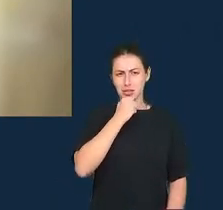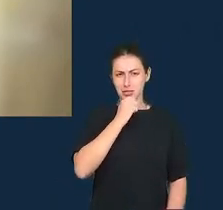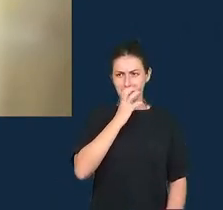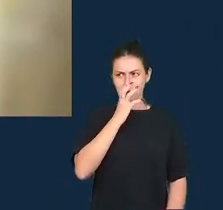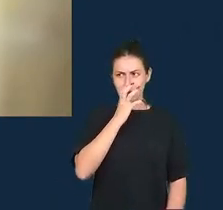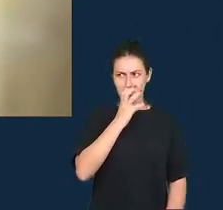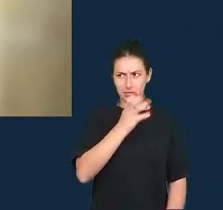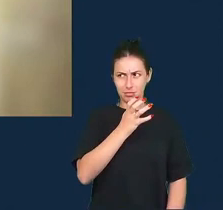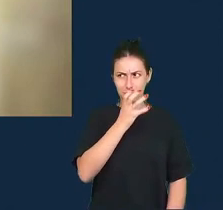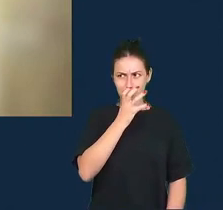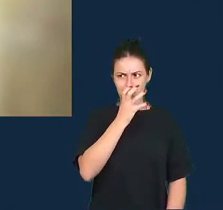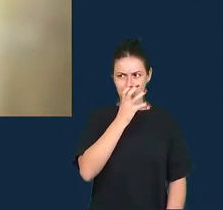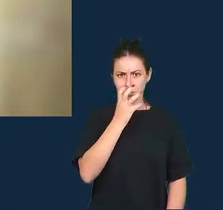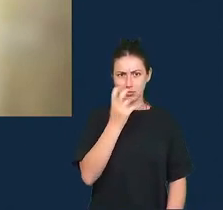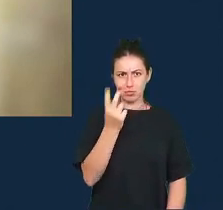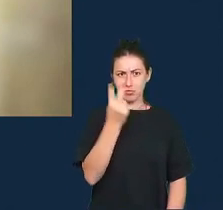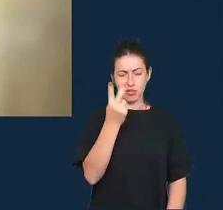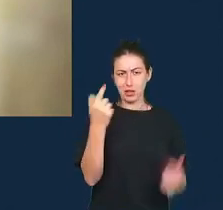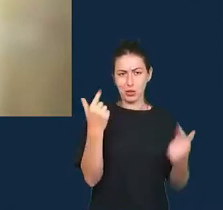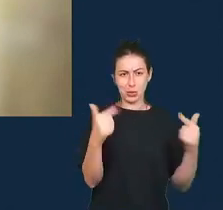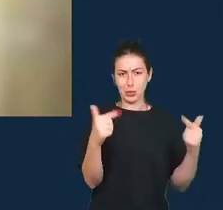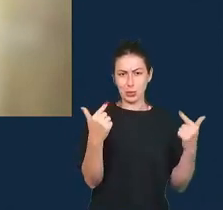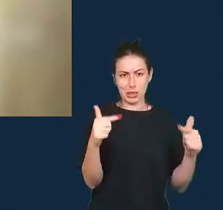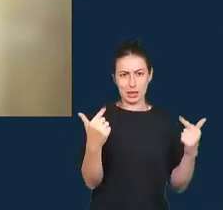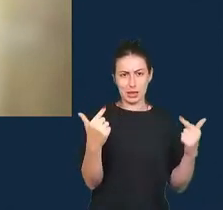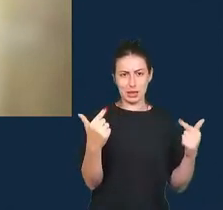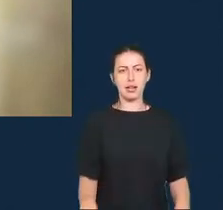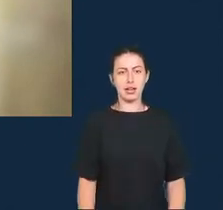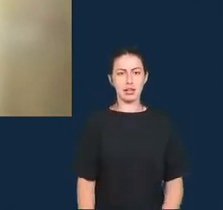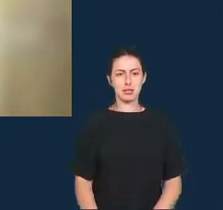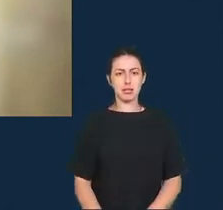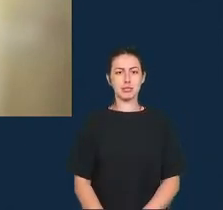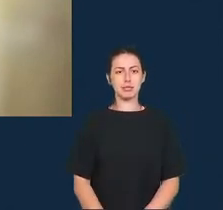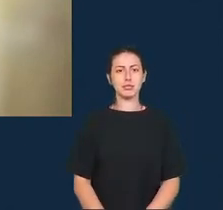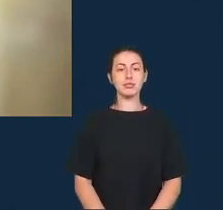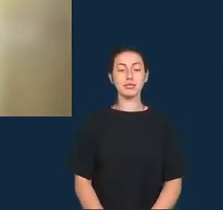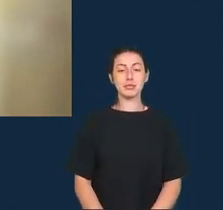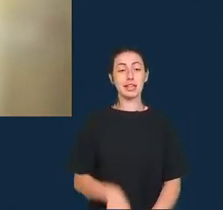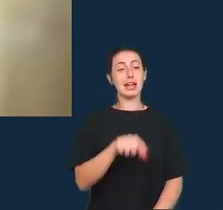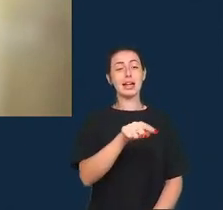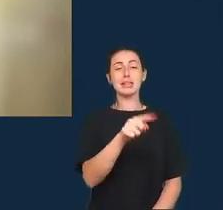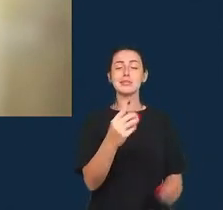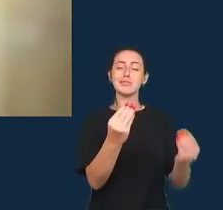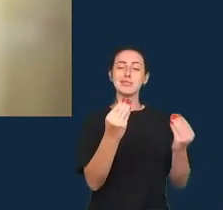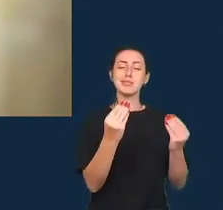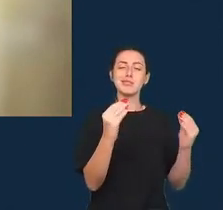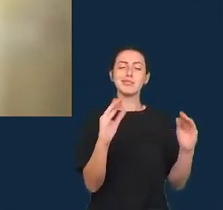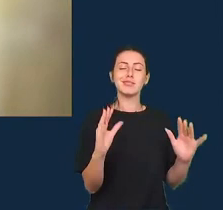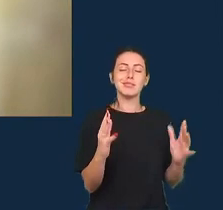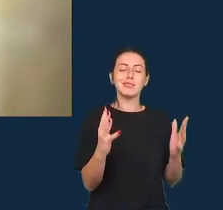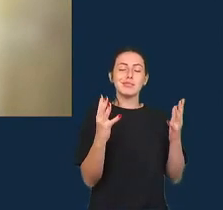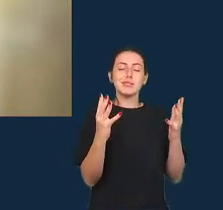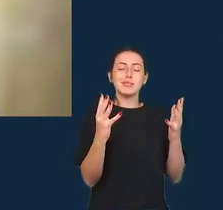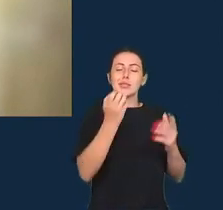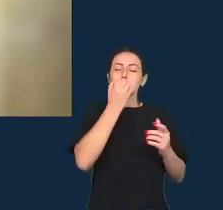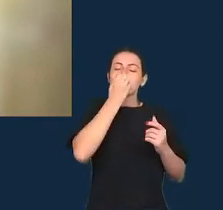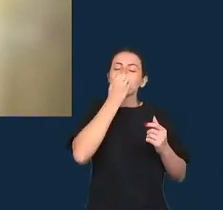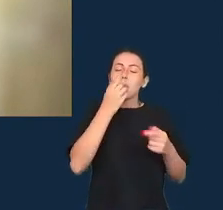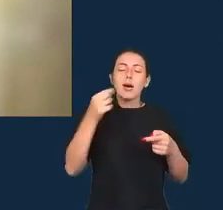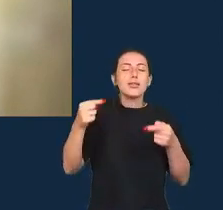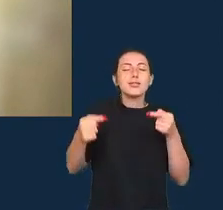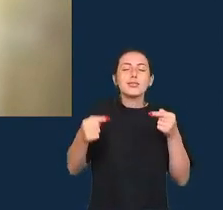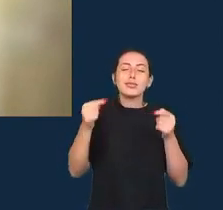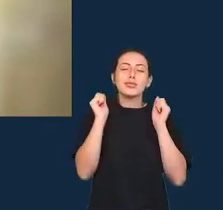inspirador ser convidado foi muito inspirador para mim ser convidado para falar com vocês hoje